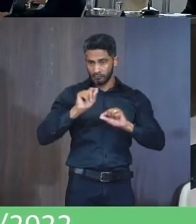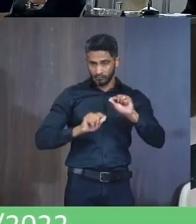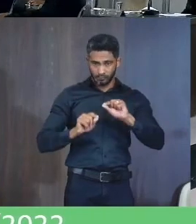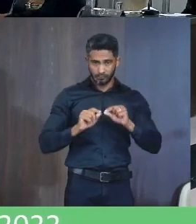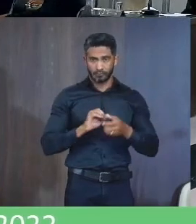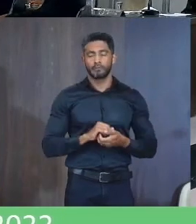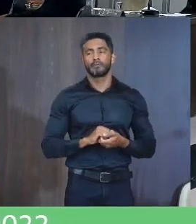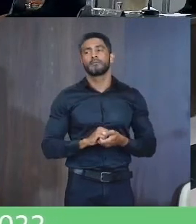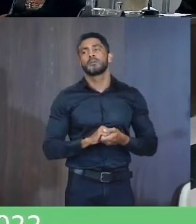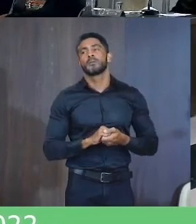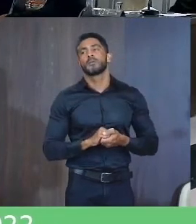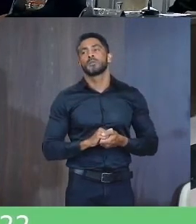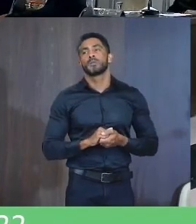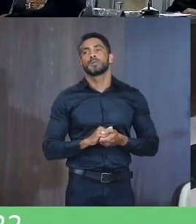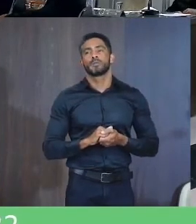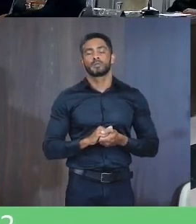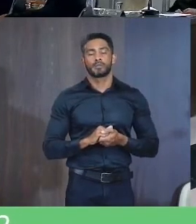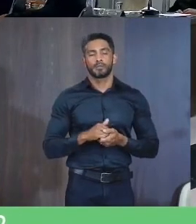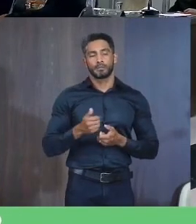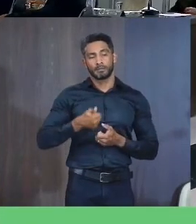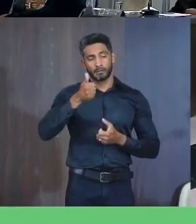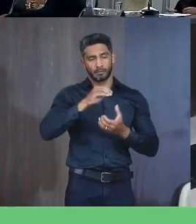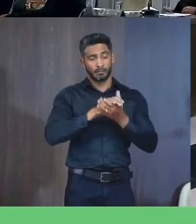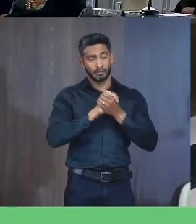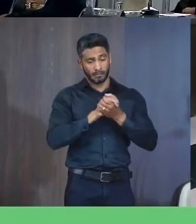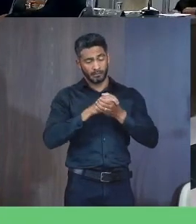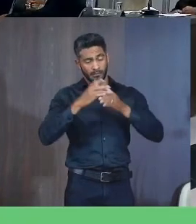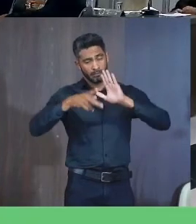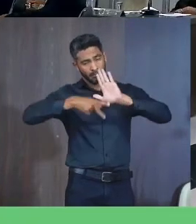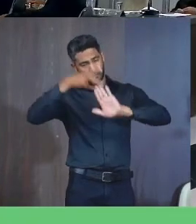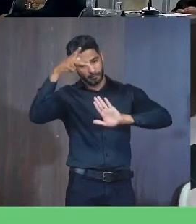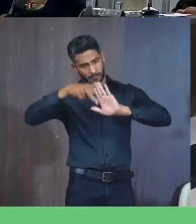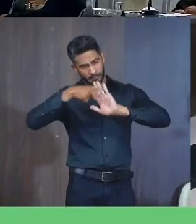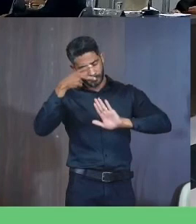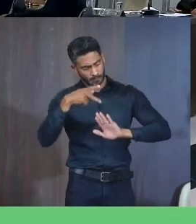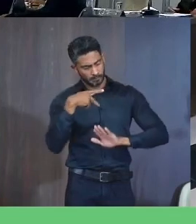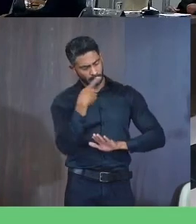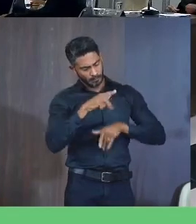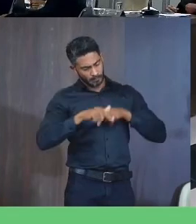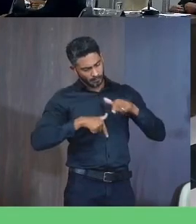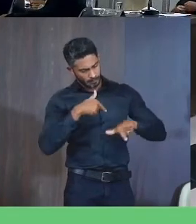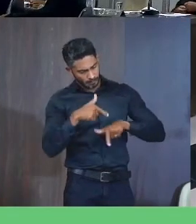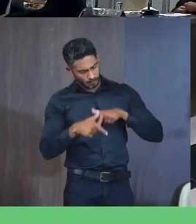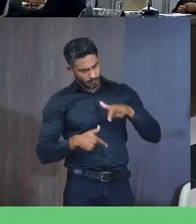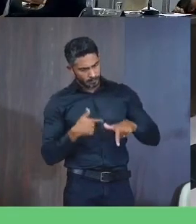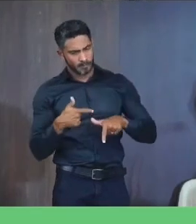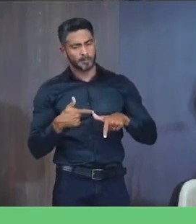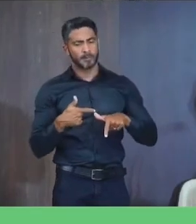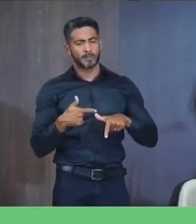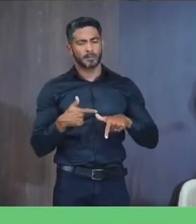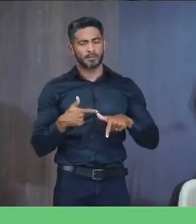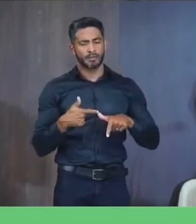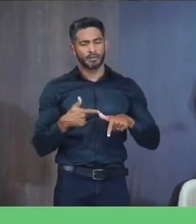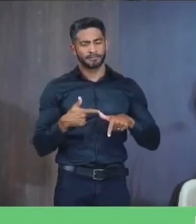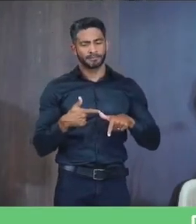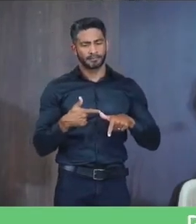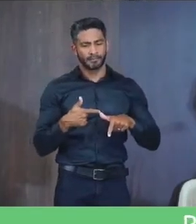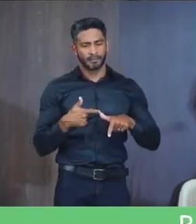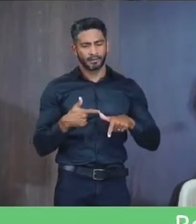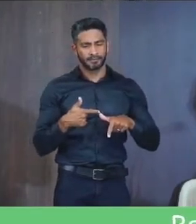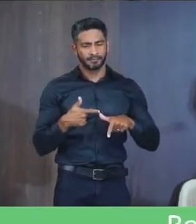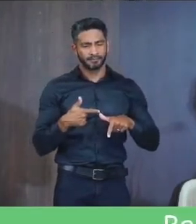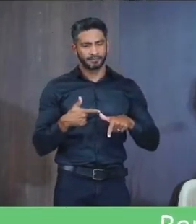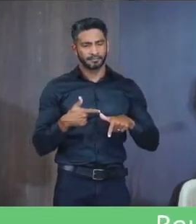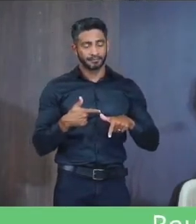E primeiramente Parabenizar Pelo projeto Pela sua atitude Pela sua